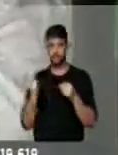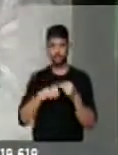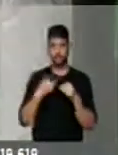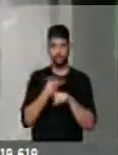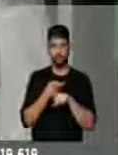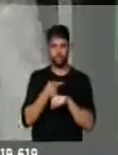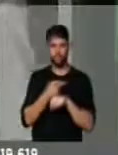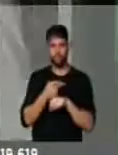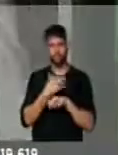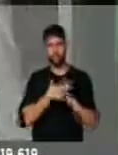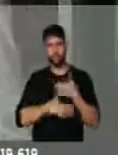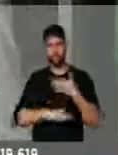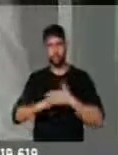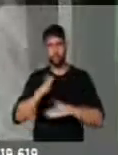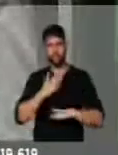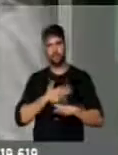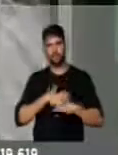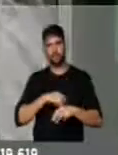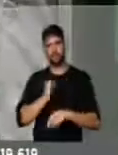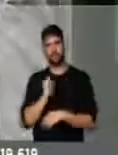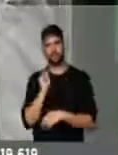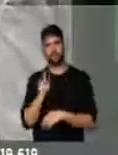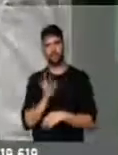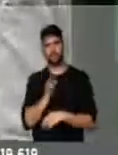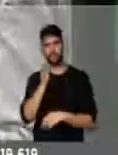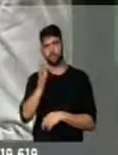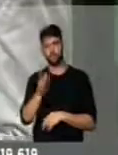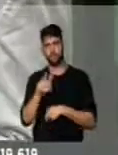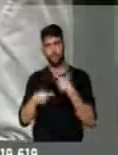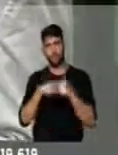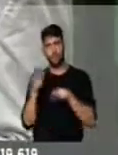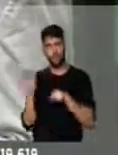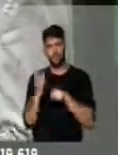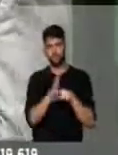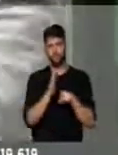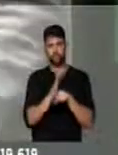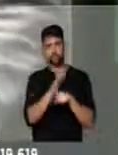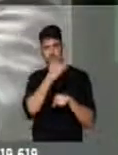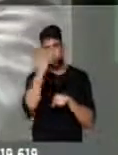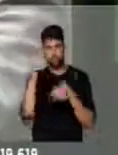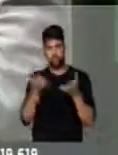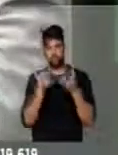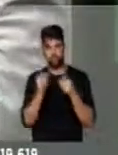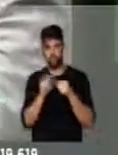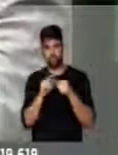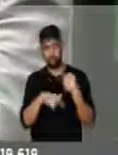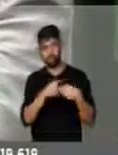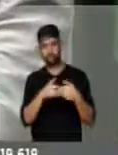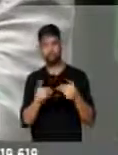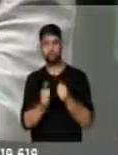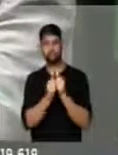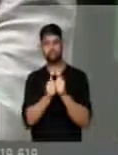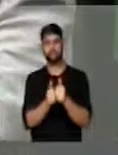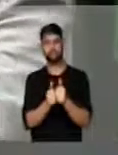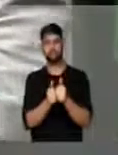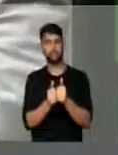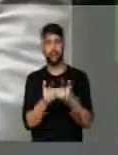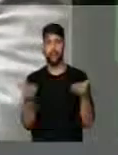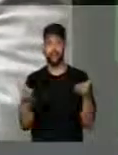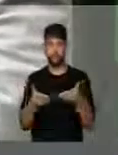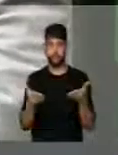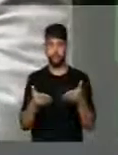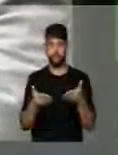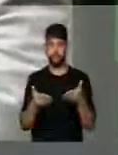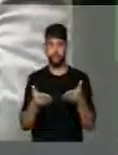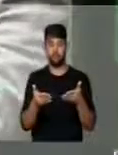busca do seu descanso, da sua aposentadoria, ajudem aos que querem ir. Agora,